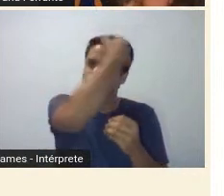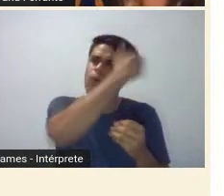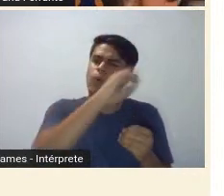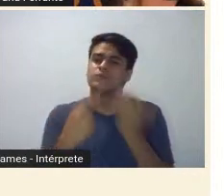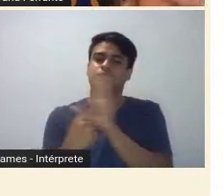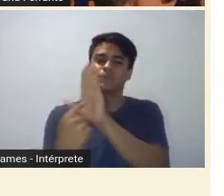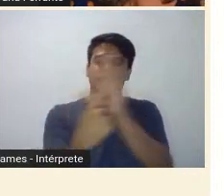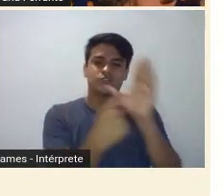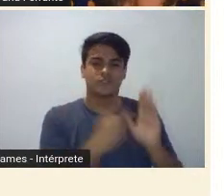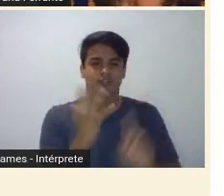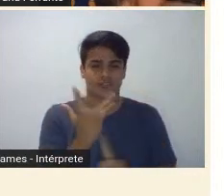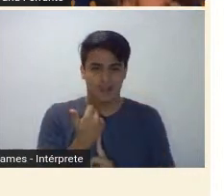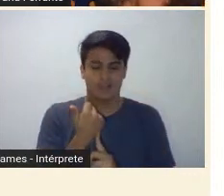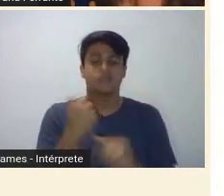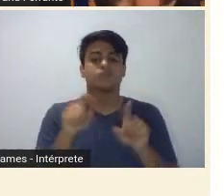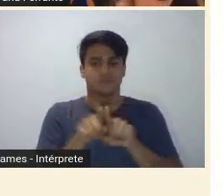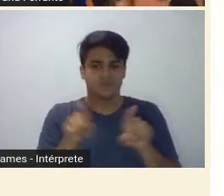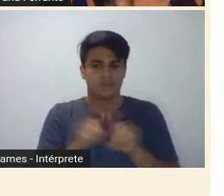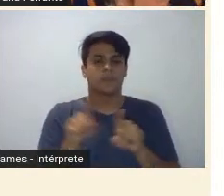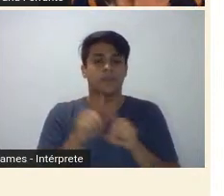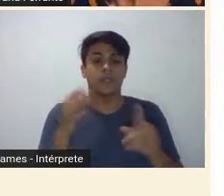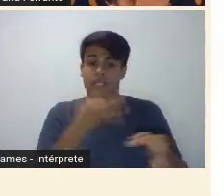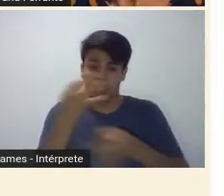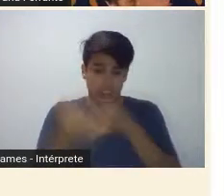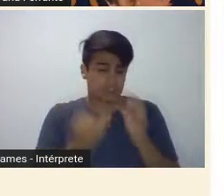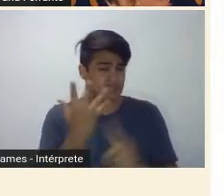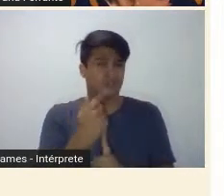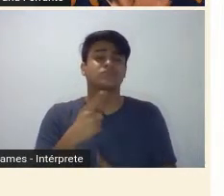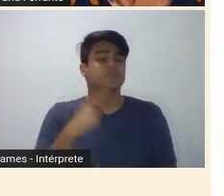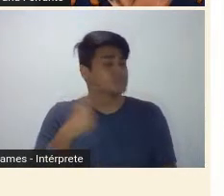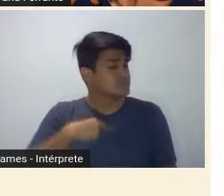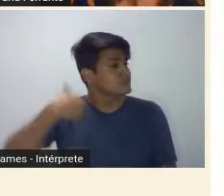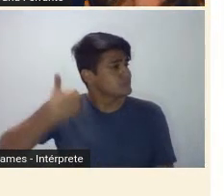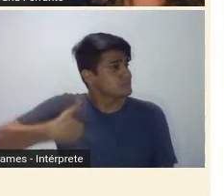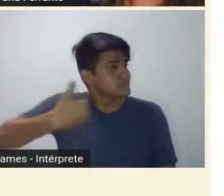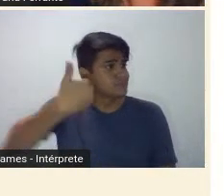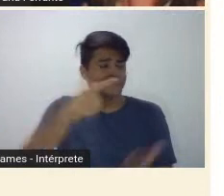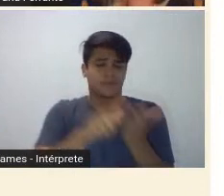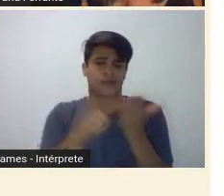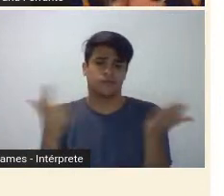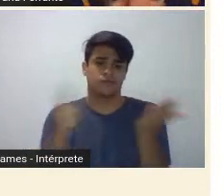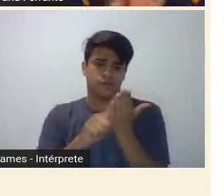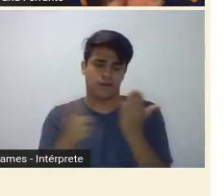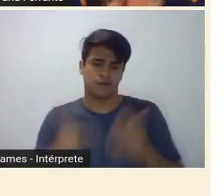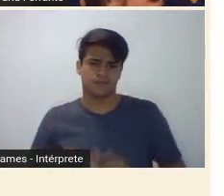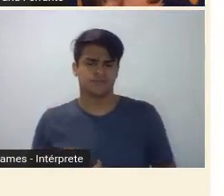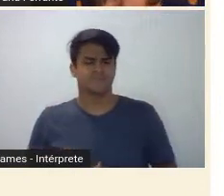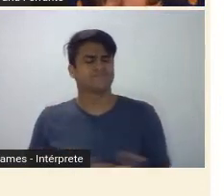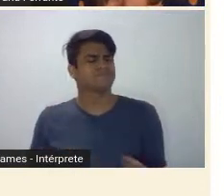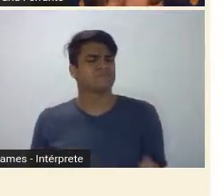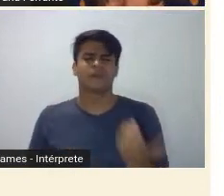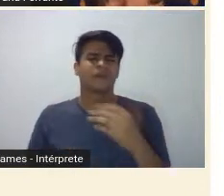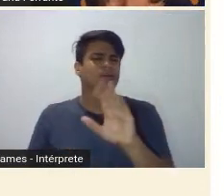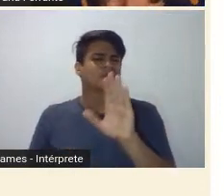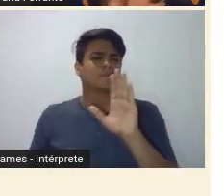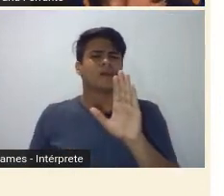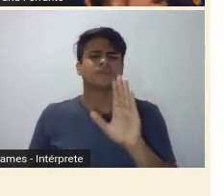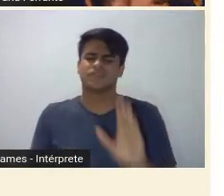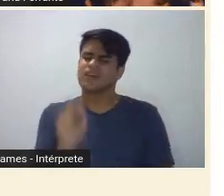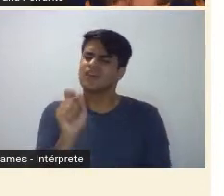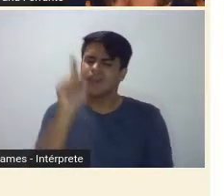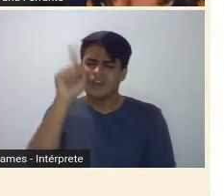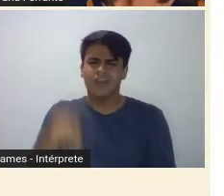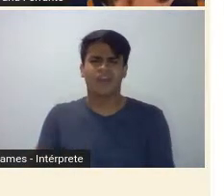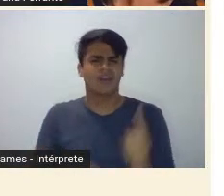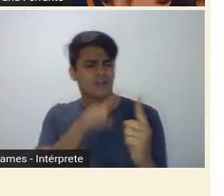e crítica literária com muita frequência nos jornais. Mas quem foram, afinal, esses dois mineiros de